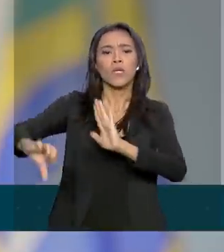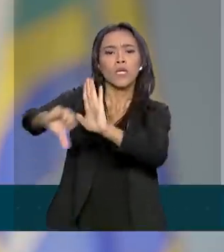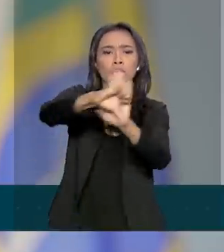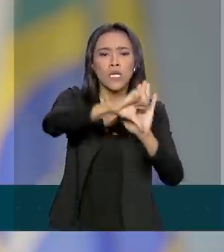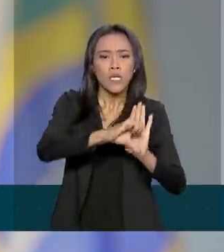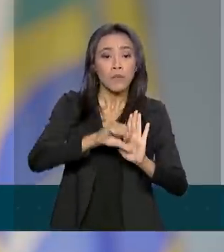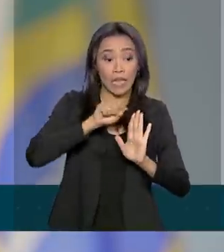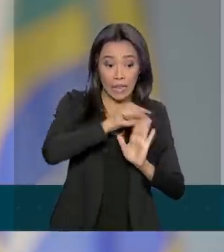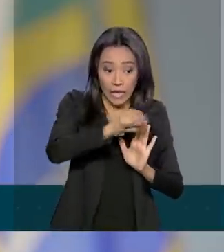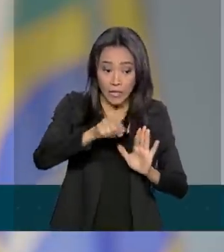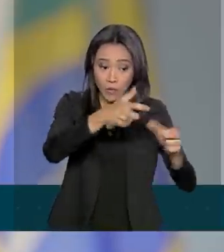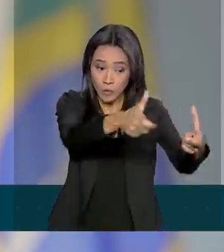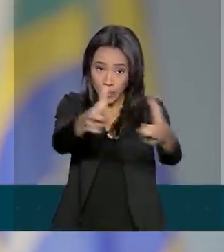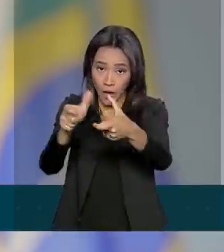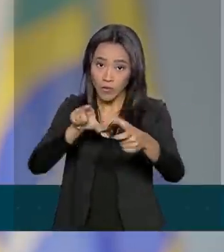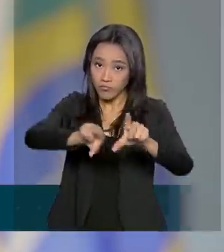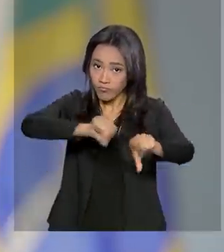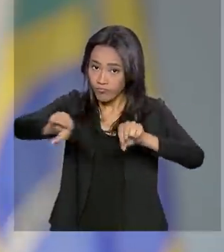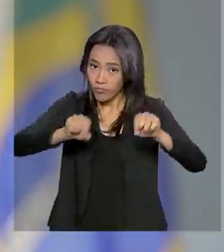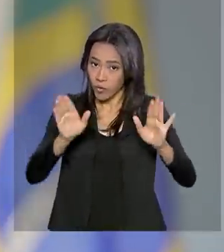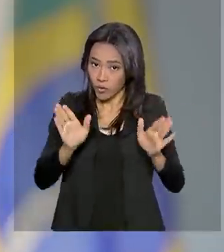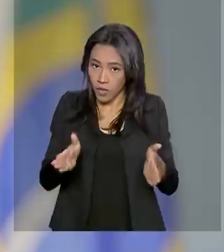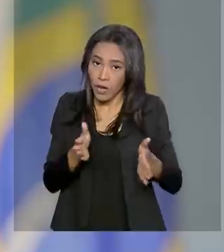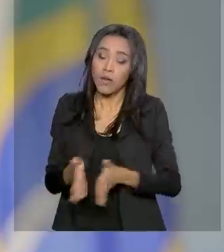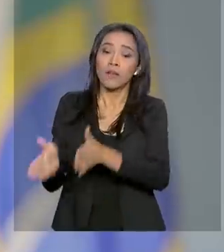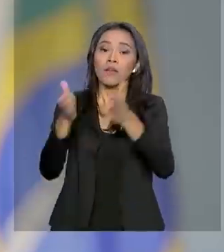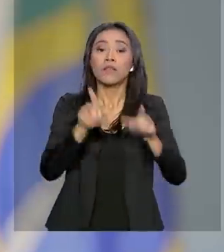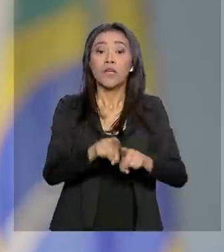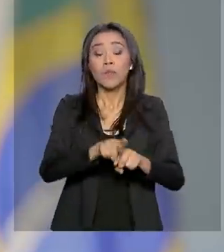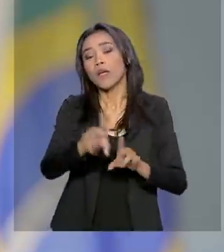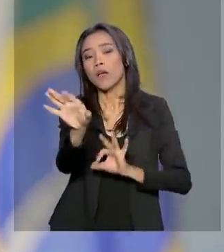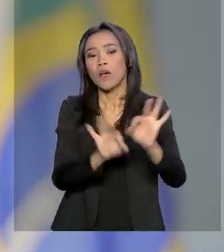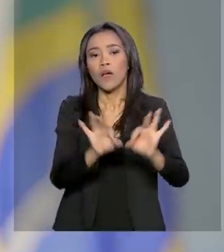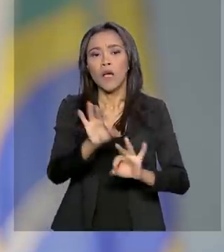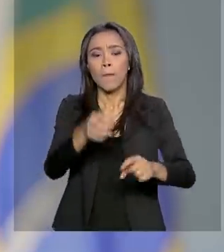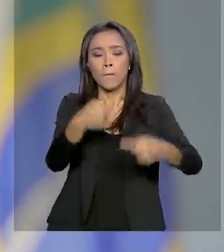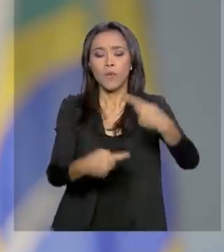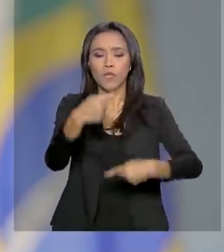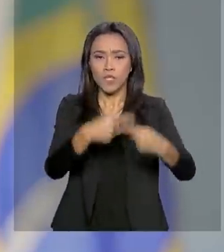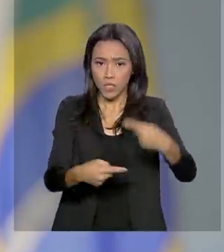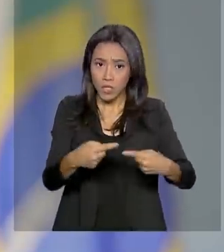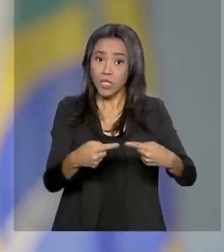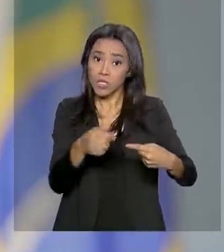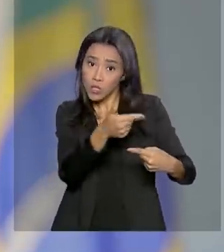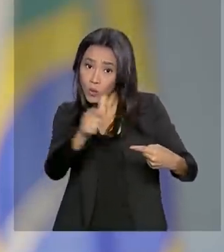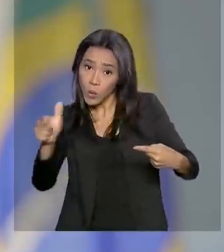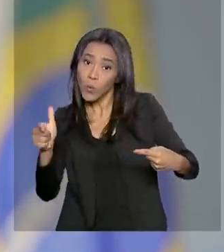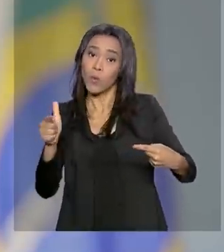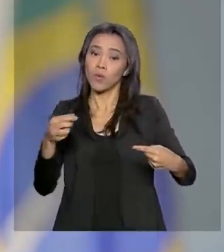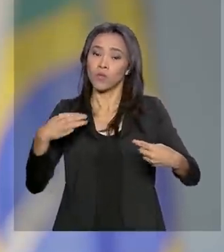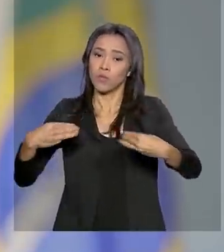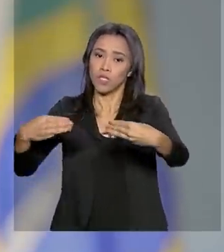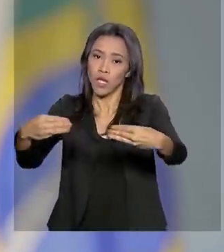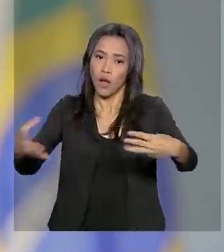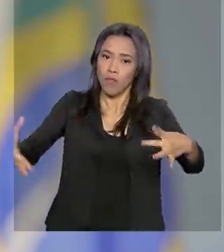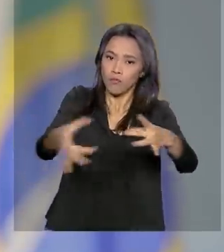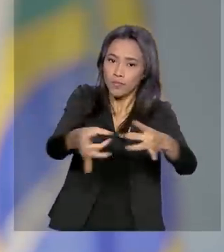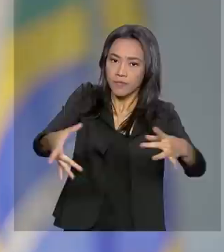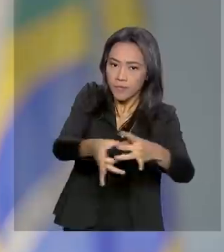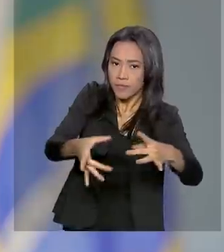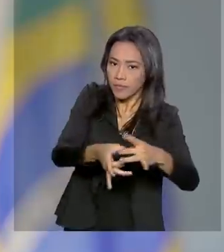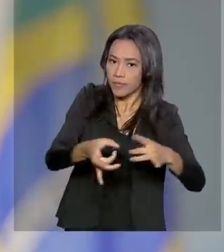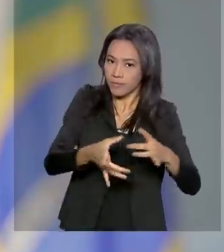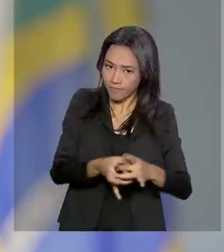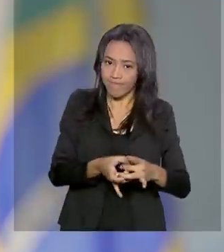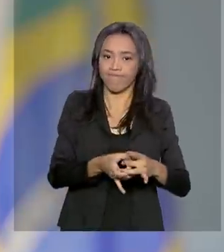escolhidos e, além disso, realizar políticas públicas de outros ministérios, de cunho social ou urbanístico, para